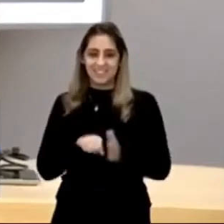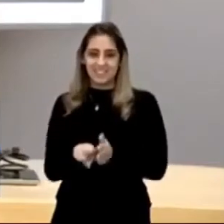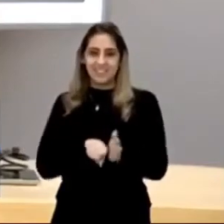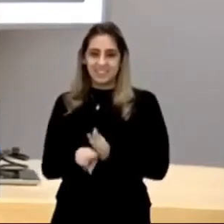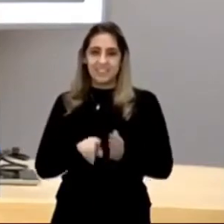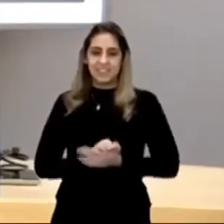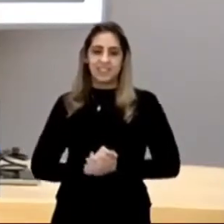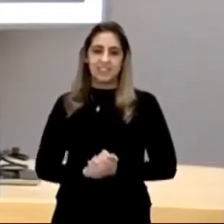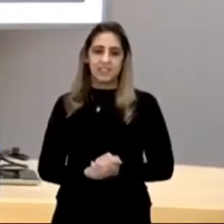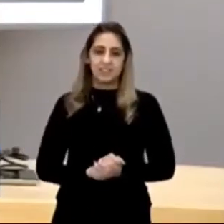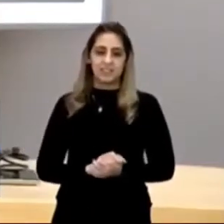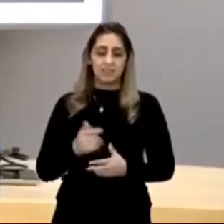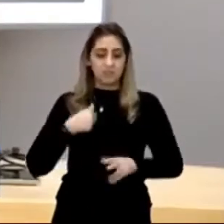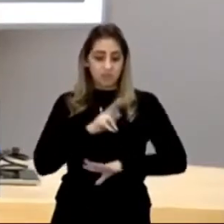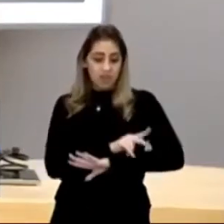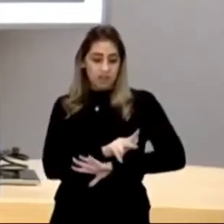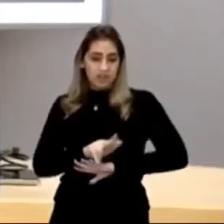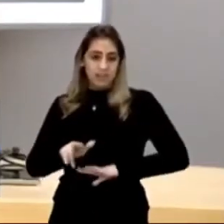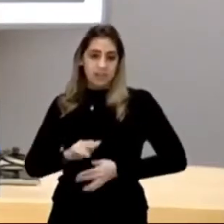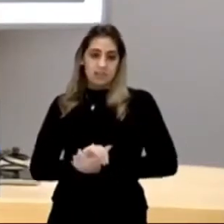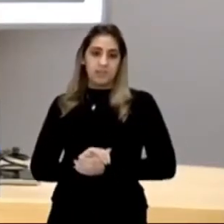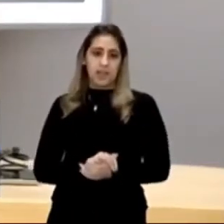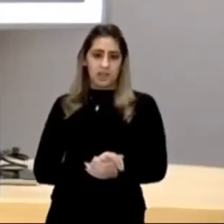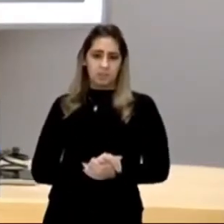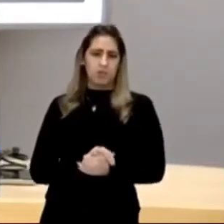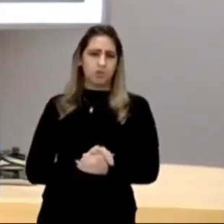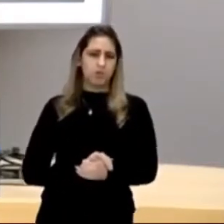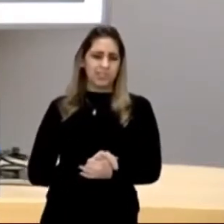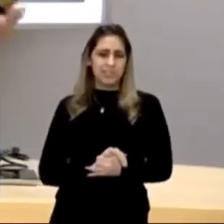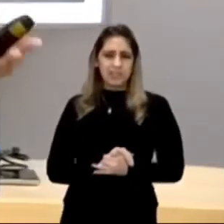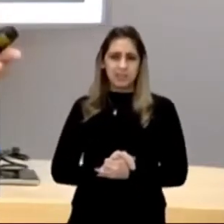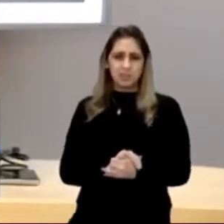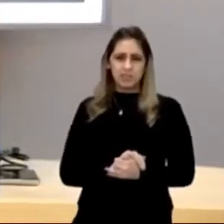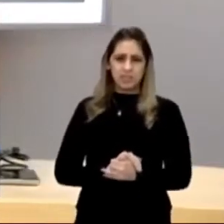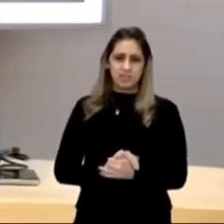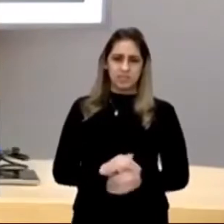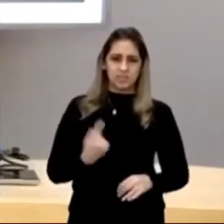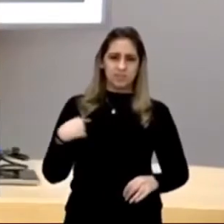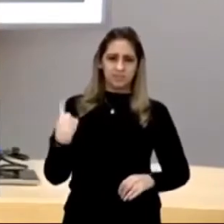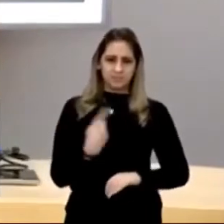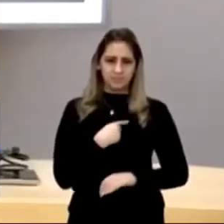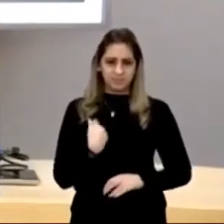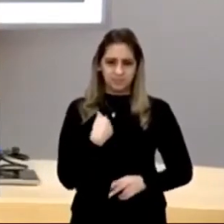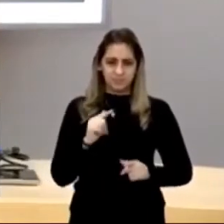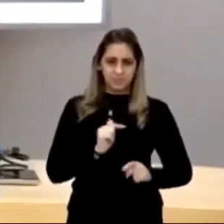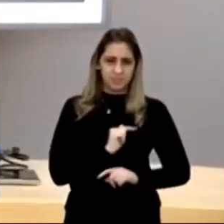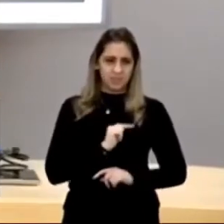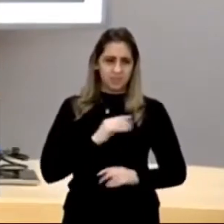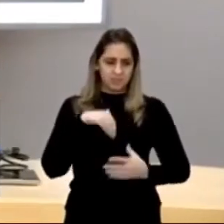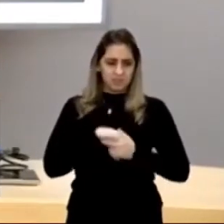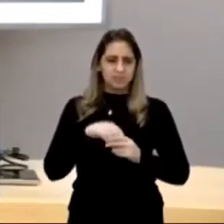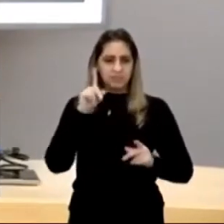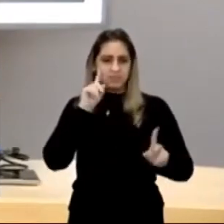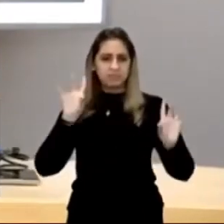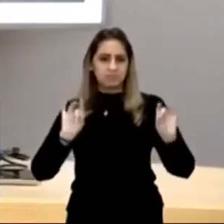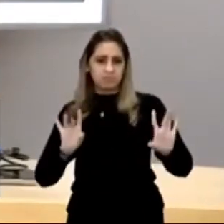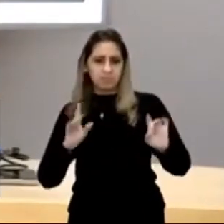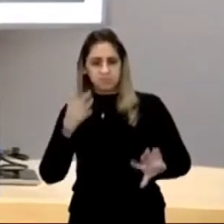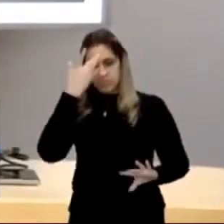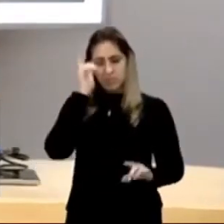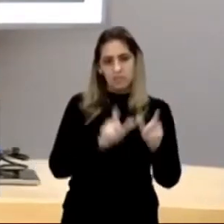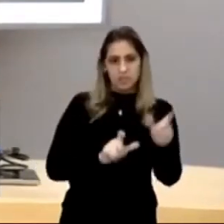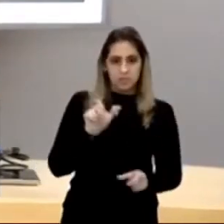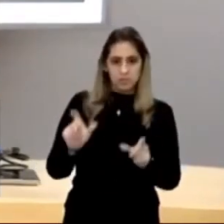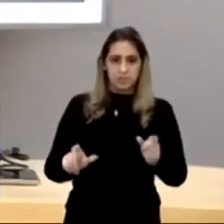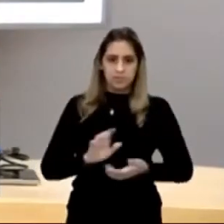porque são várias nações que viviam aqui, várias pessoas, várias tribos, vamos chamar assim, que viviam aqui, indígenas, pessoas, com